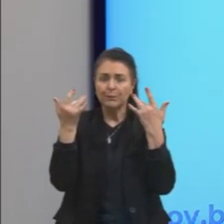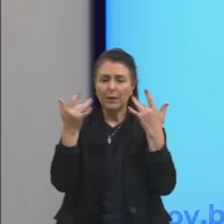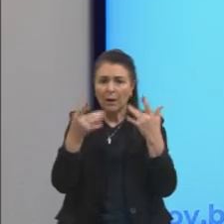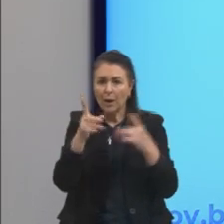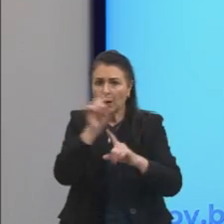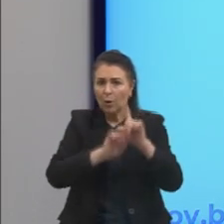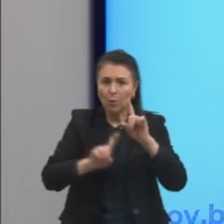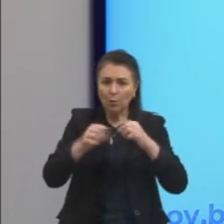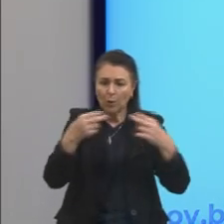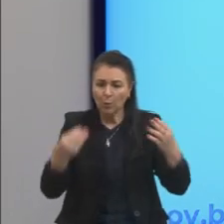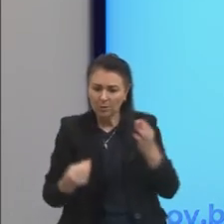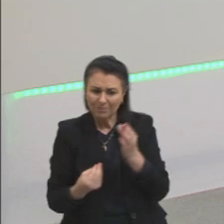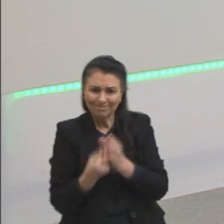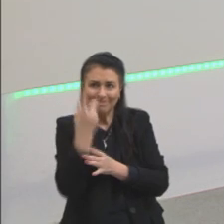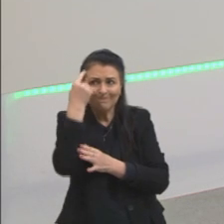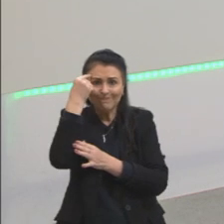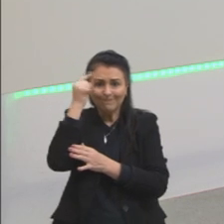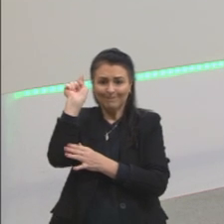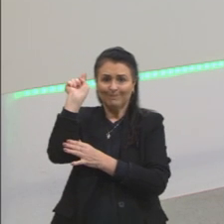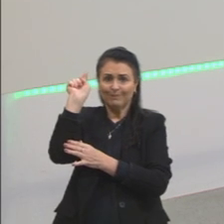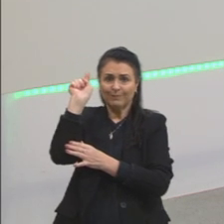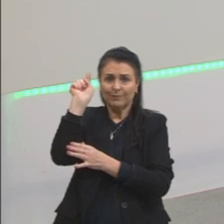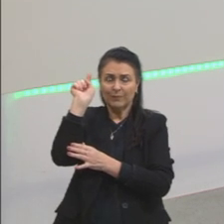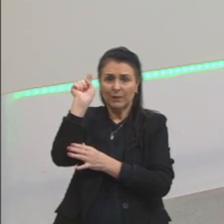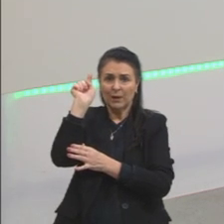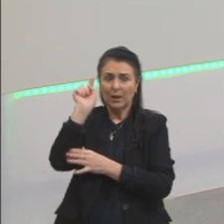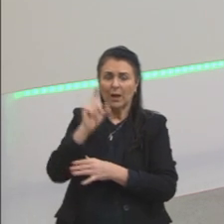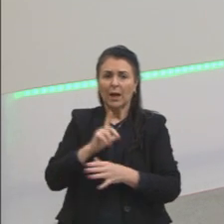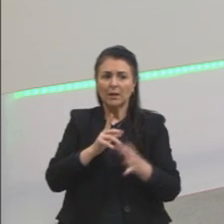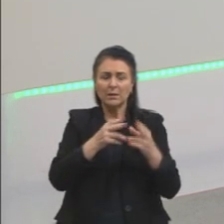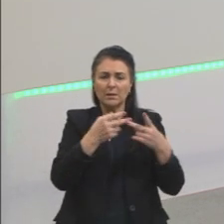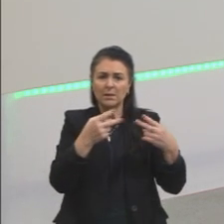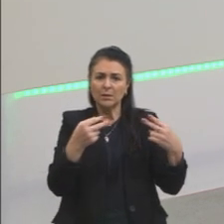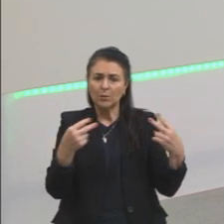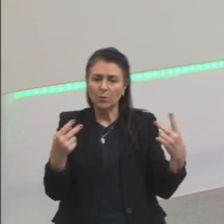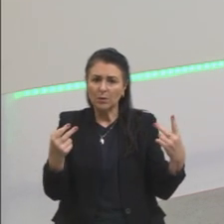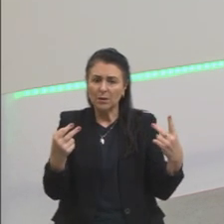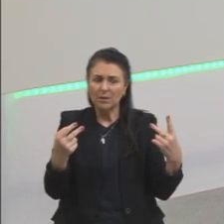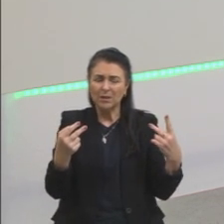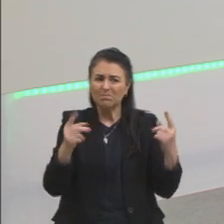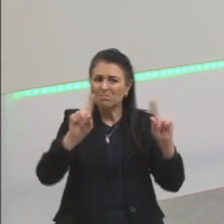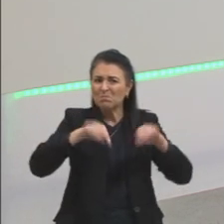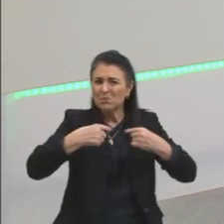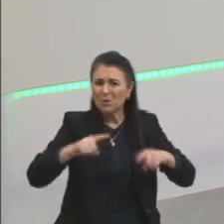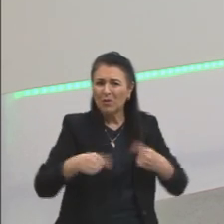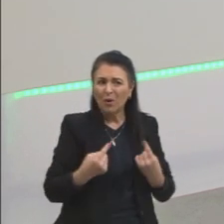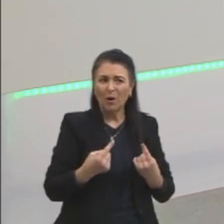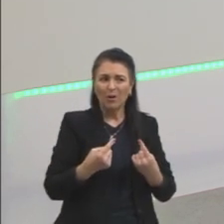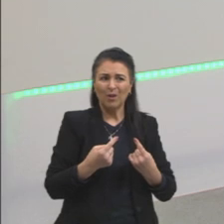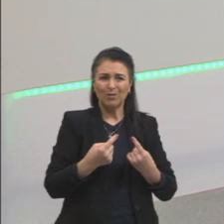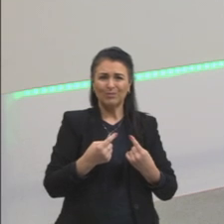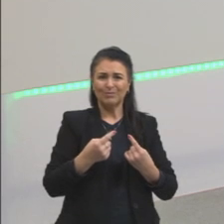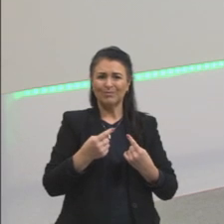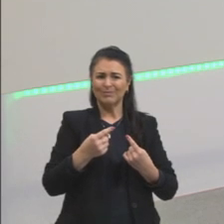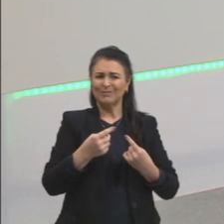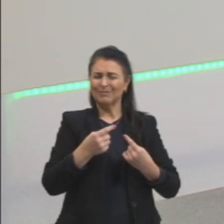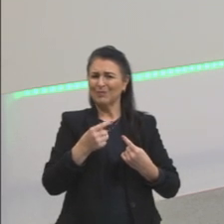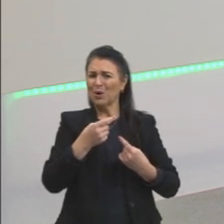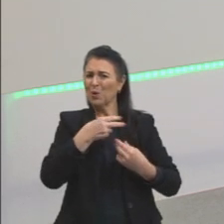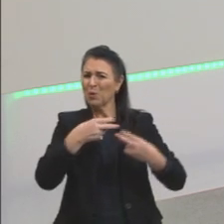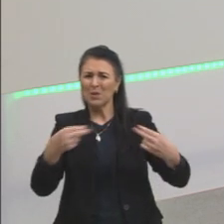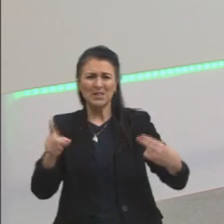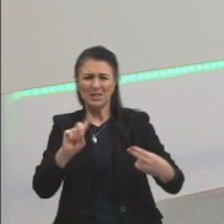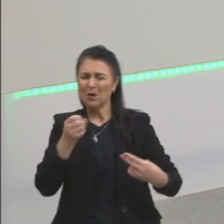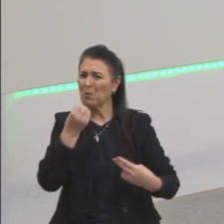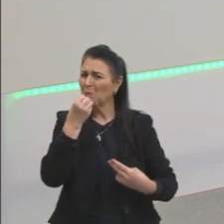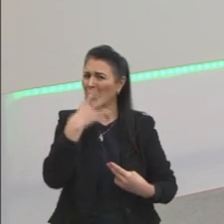então para ele são essas coisas, esses fatores que provocam o insucesso da ciência, que